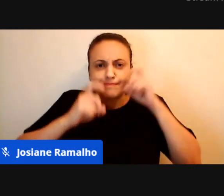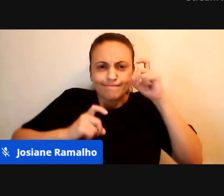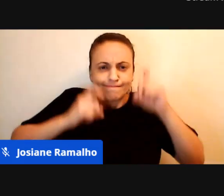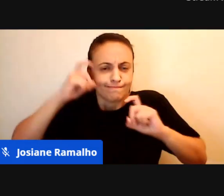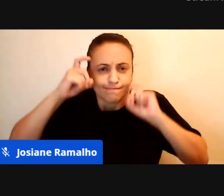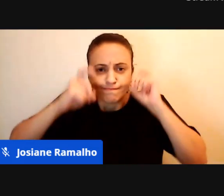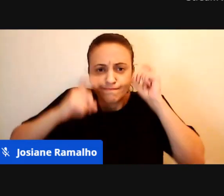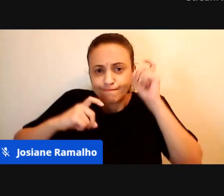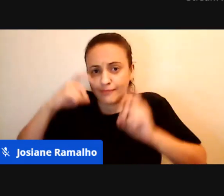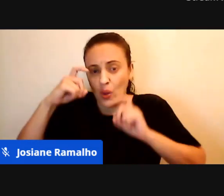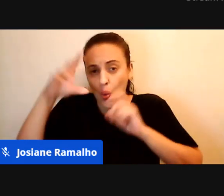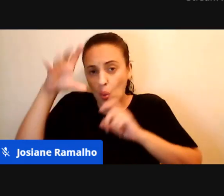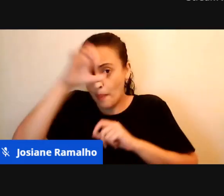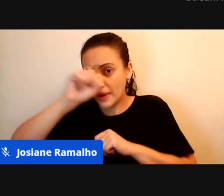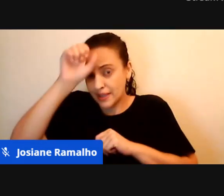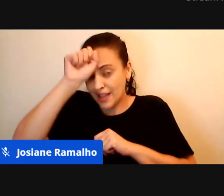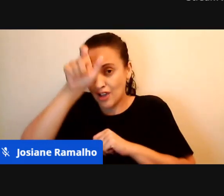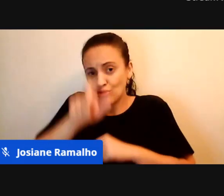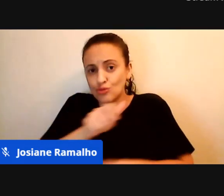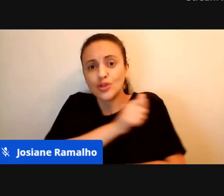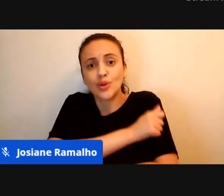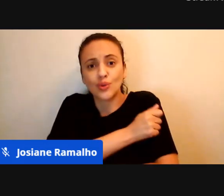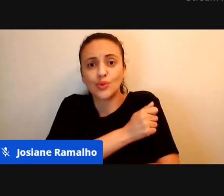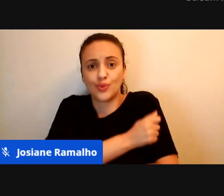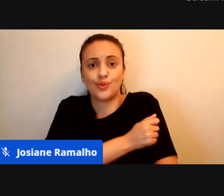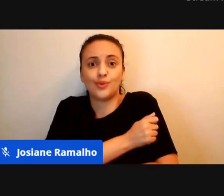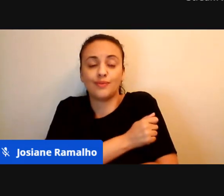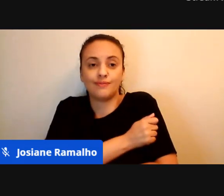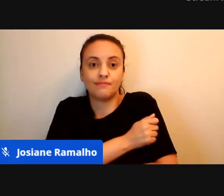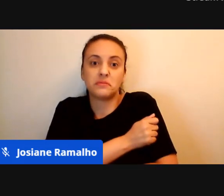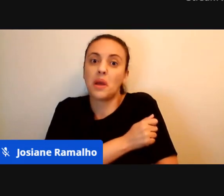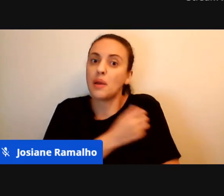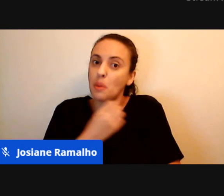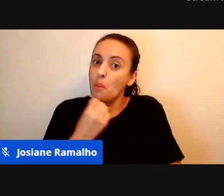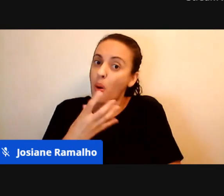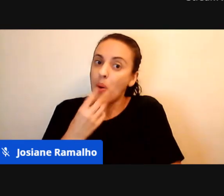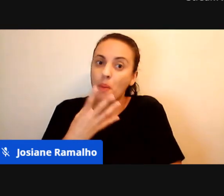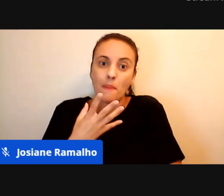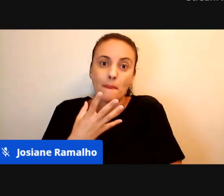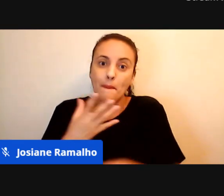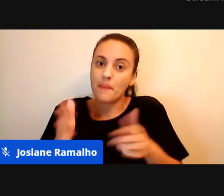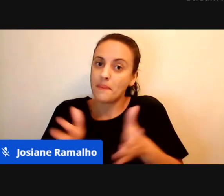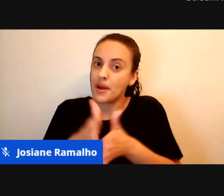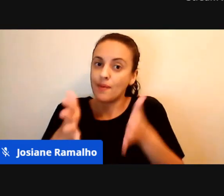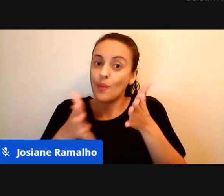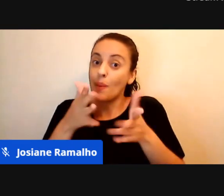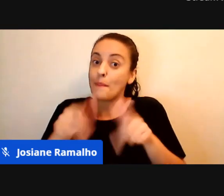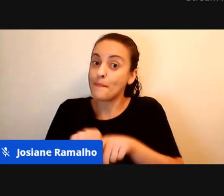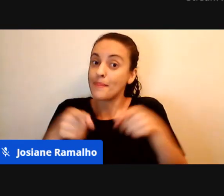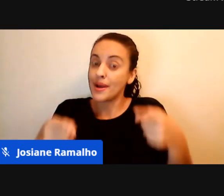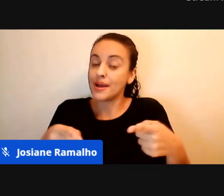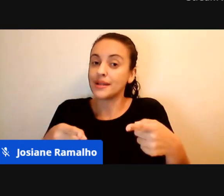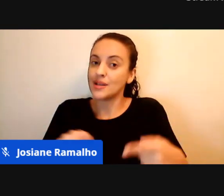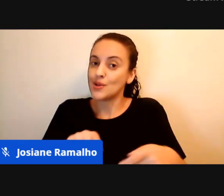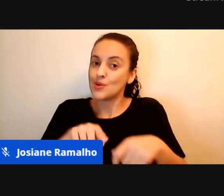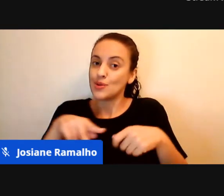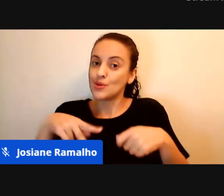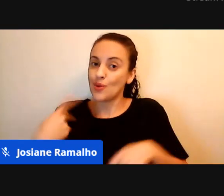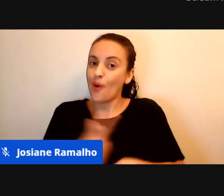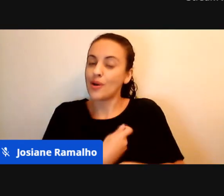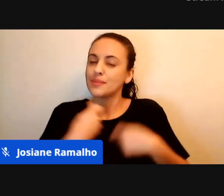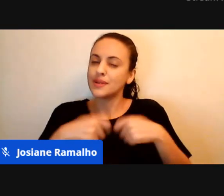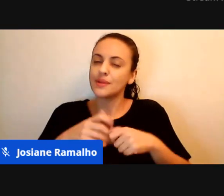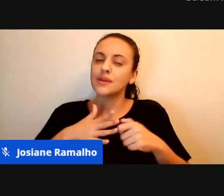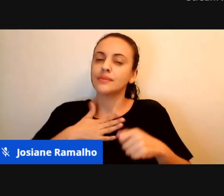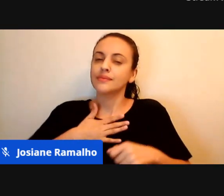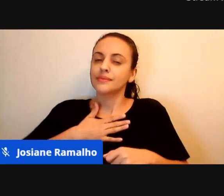aprendizagem dos seus alunos, e isso é, é, é, brilhante, mas nós temos que acalmar o nosso coração